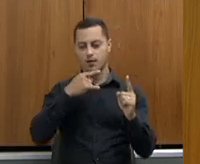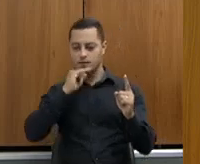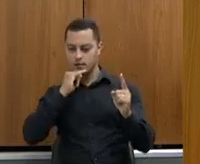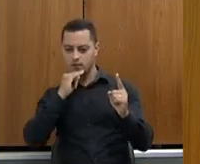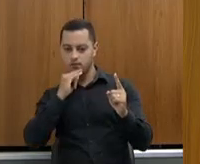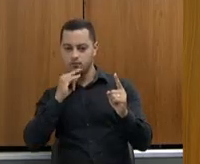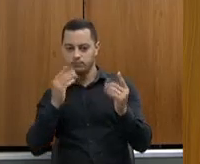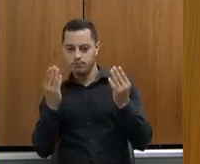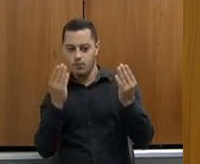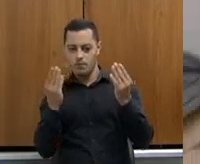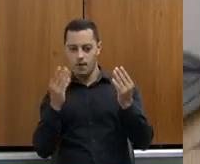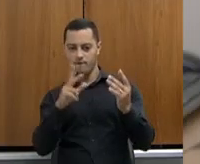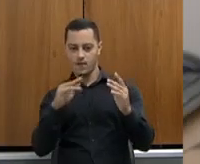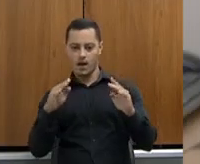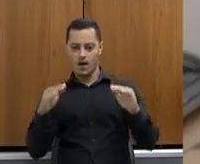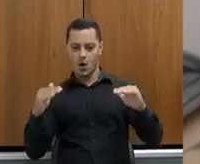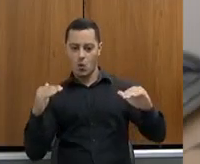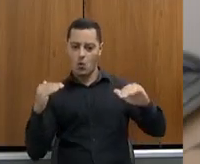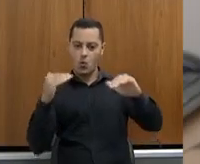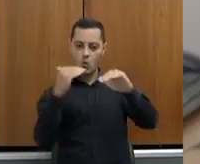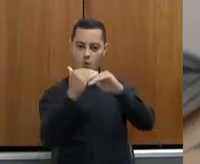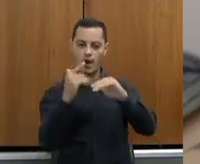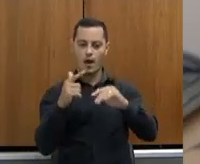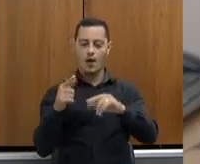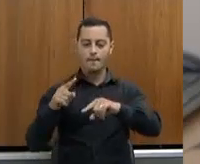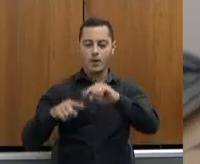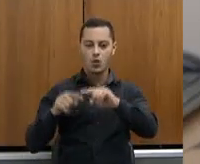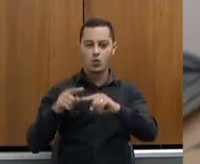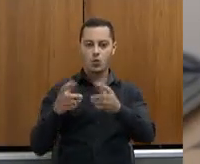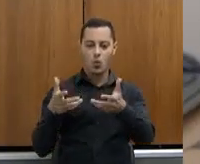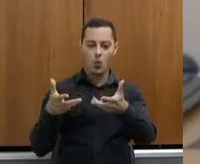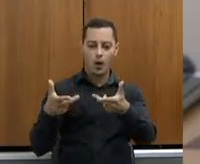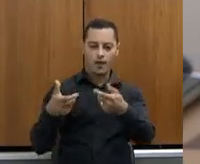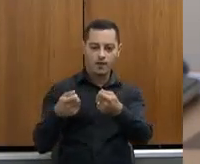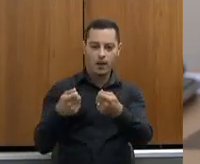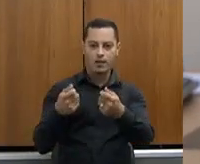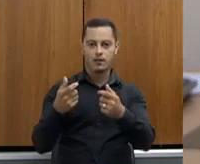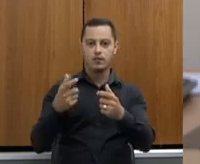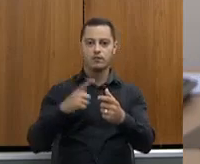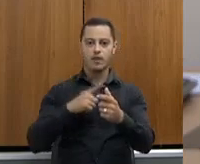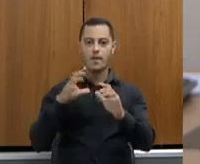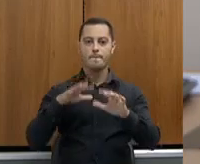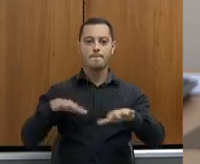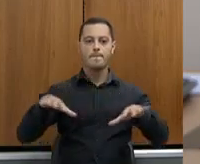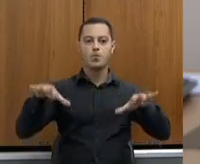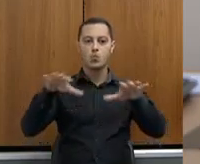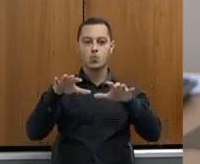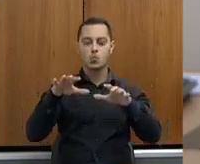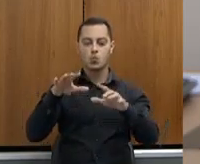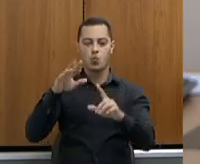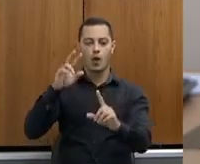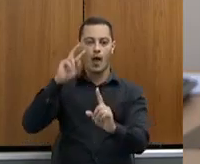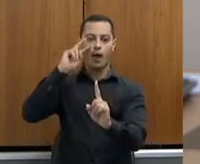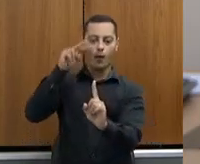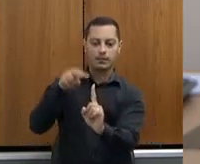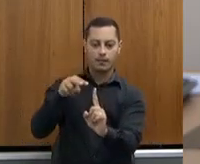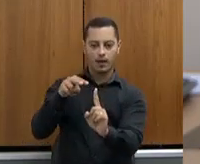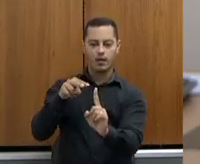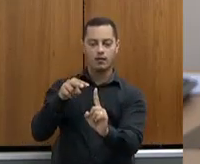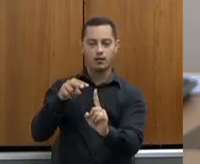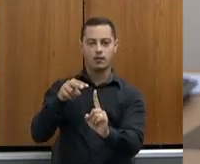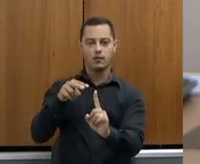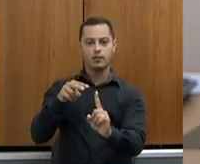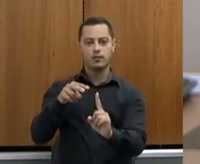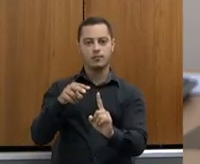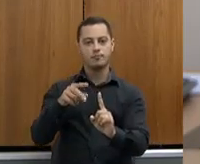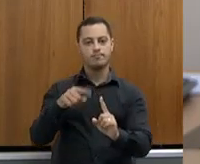esse produto qualificado, esse produto reconhecido, realmente, a partir do que foi feito do queijo, realmente a